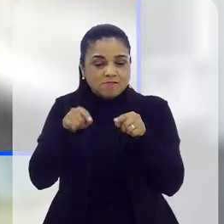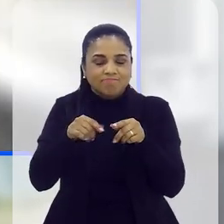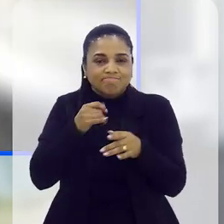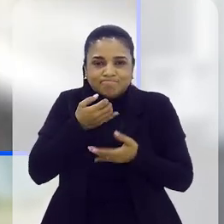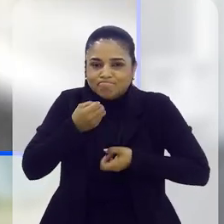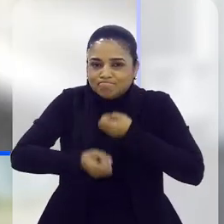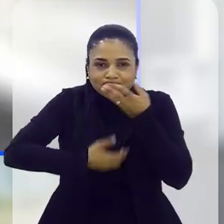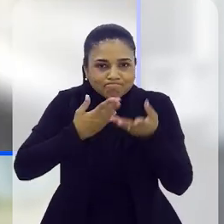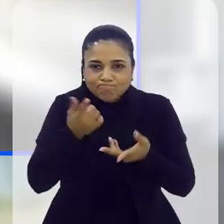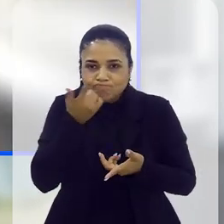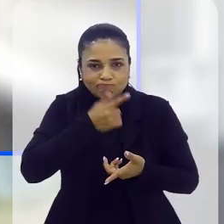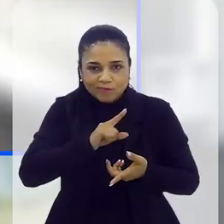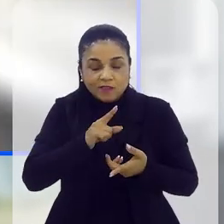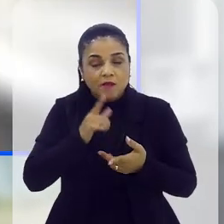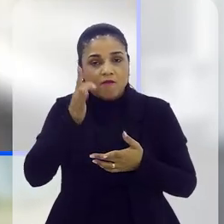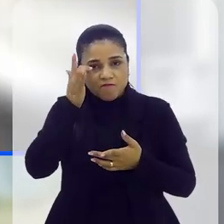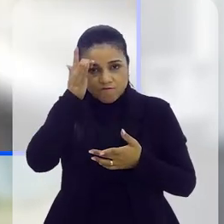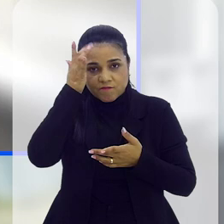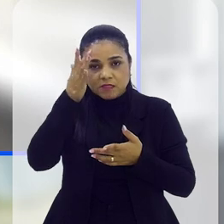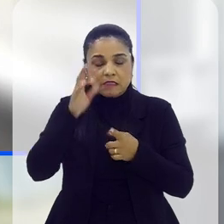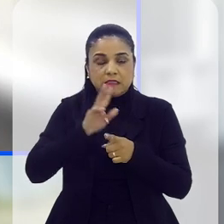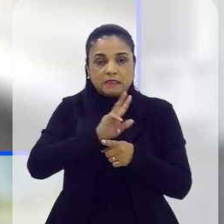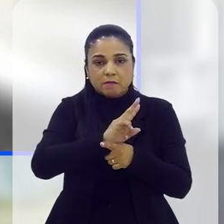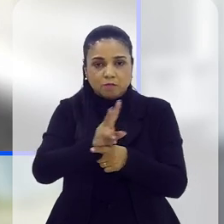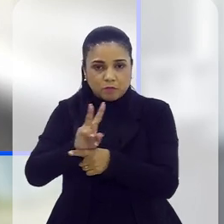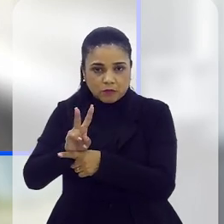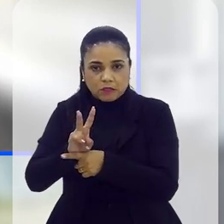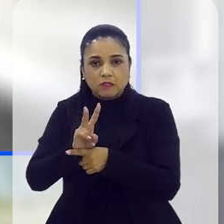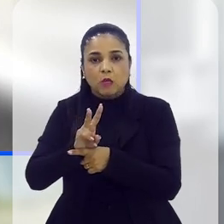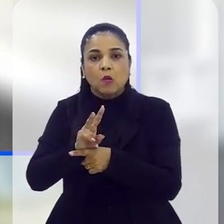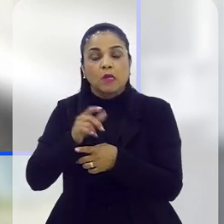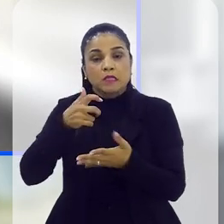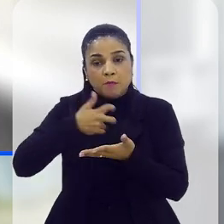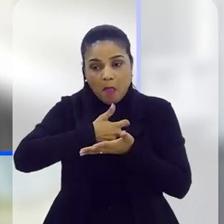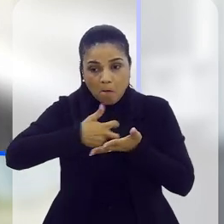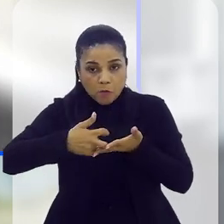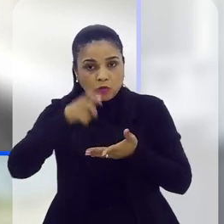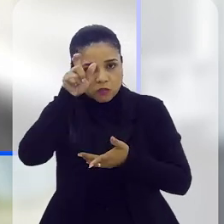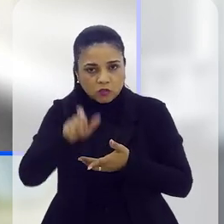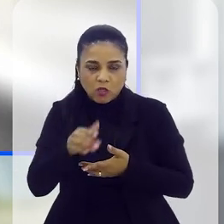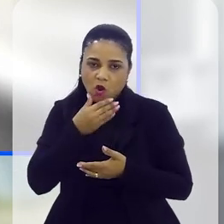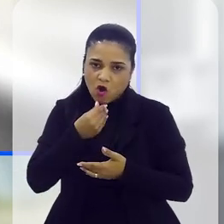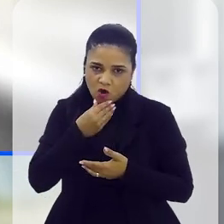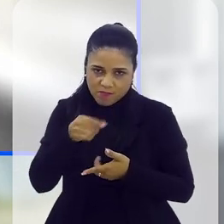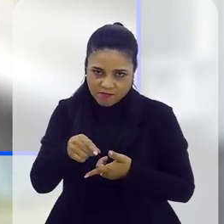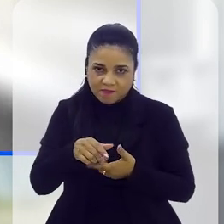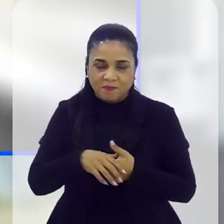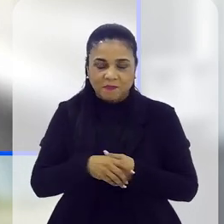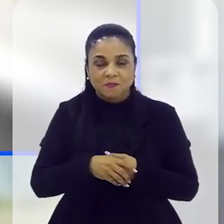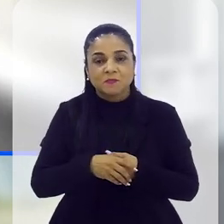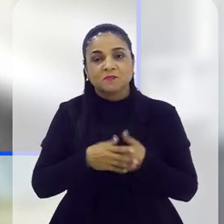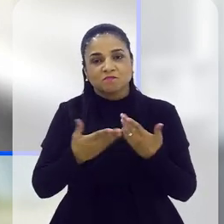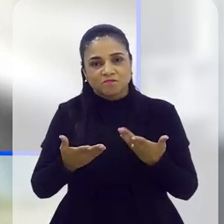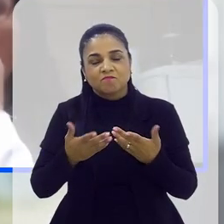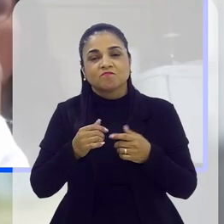não conta e isso pode muitas vezes facilitar essa proteção até mesmo a punição do agressor.